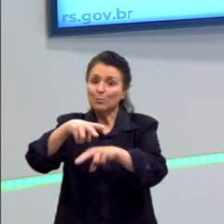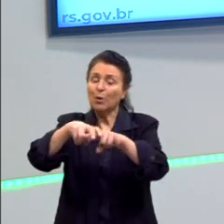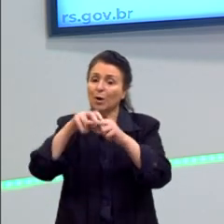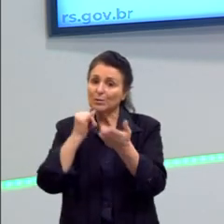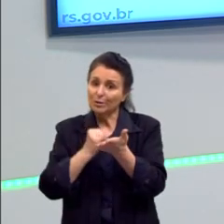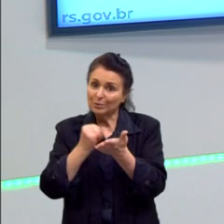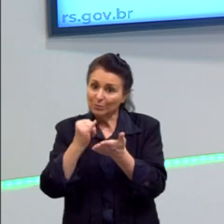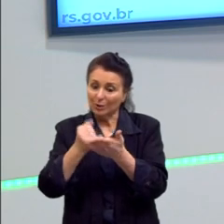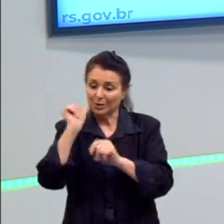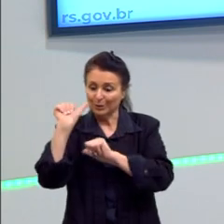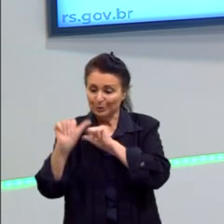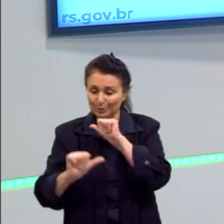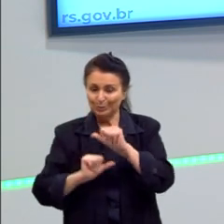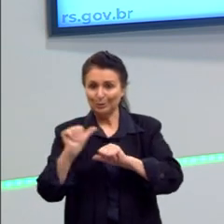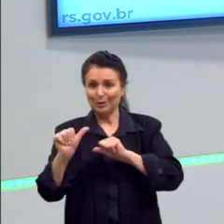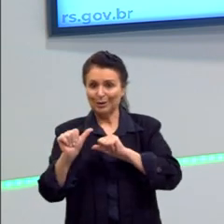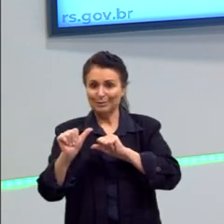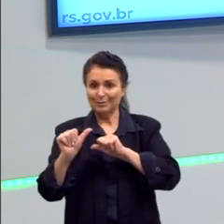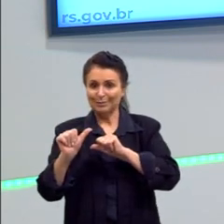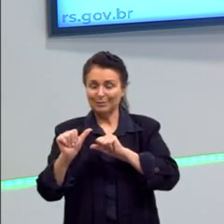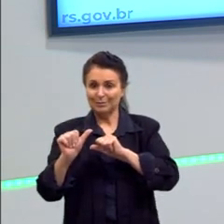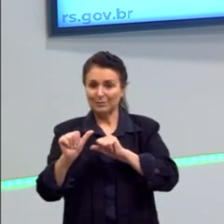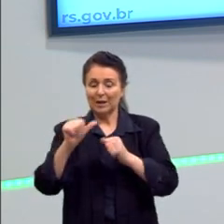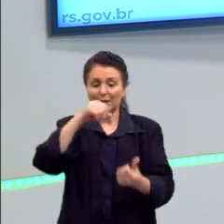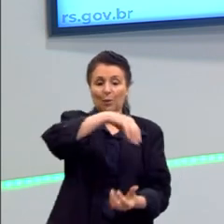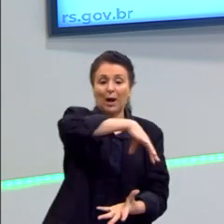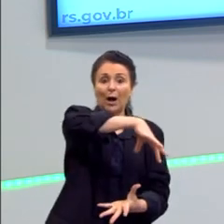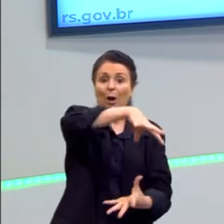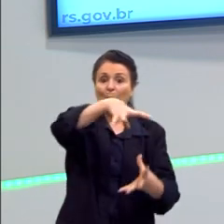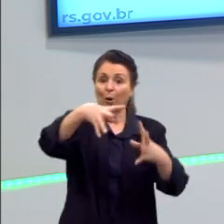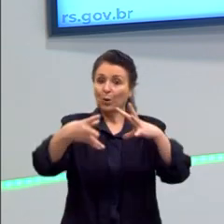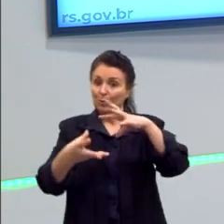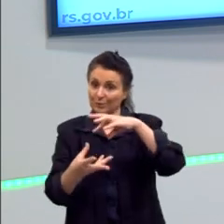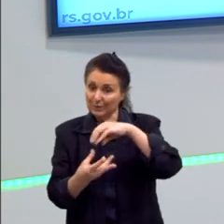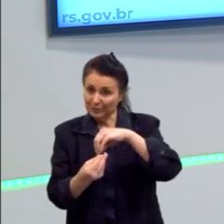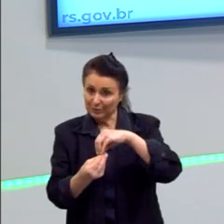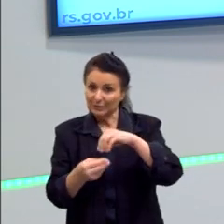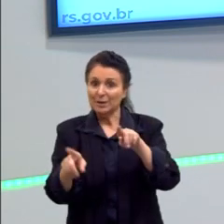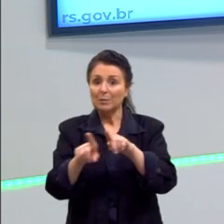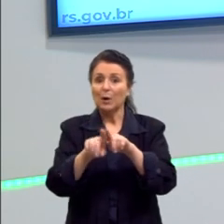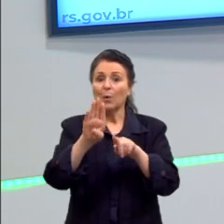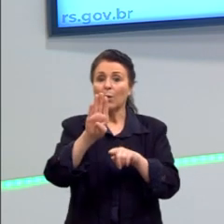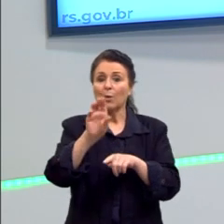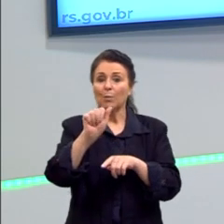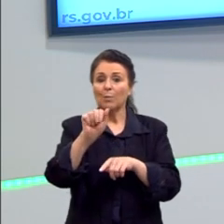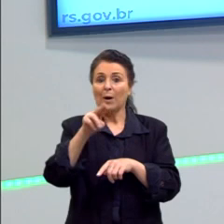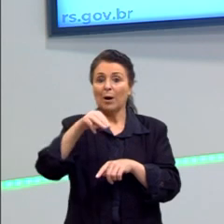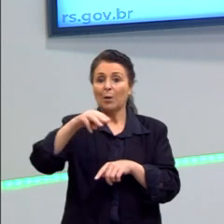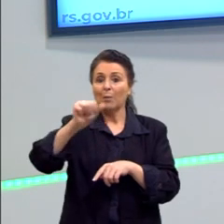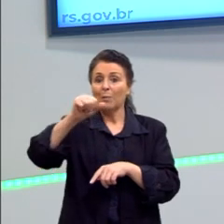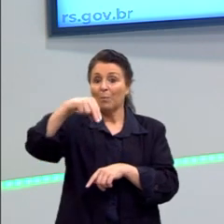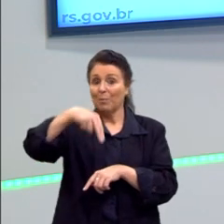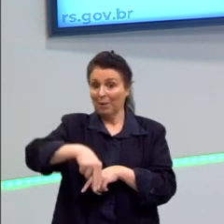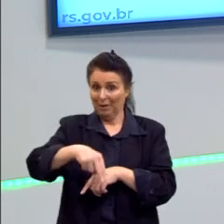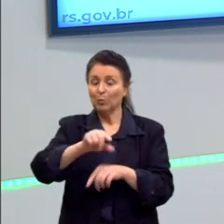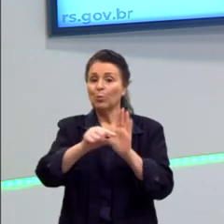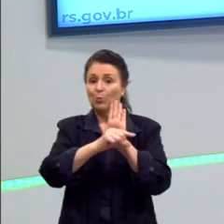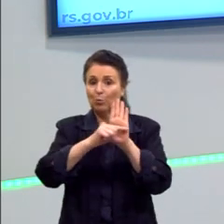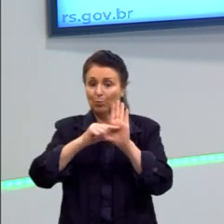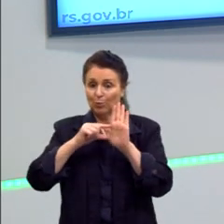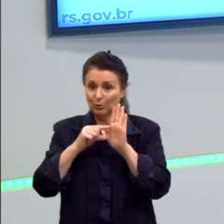e irão procurar outros países. Então, vejo que a globalização, e aí o Zygmunt Bauman fala, a gente vai se rever daqui a pouco, são